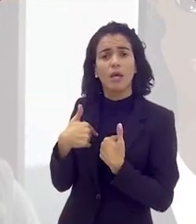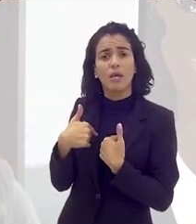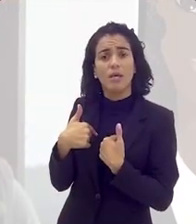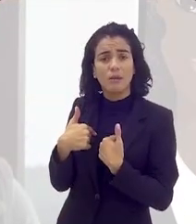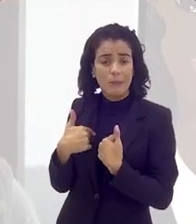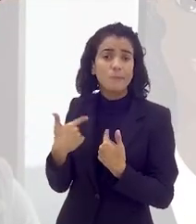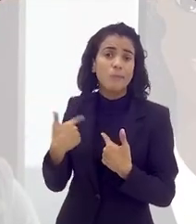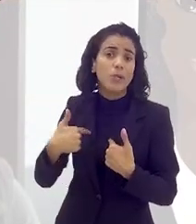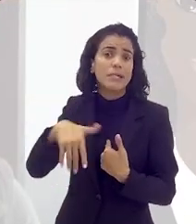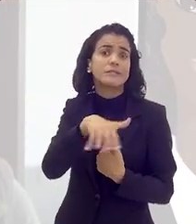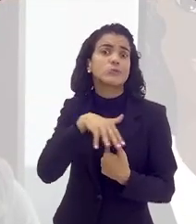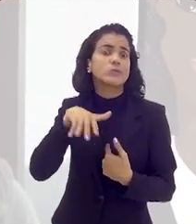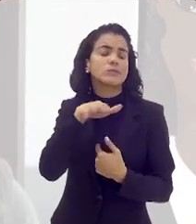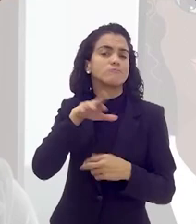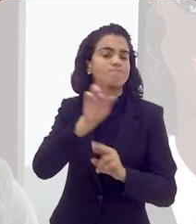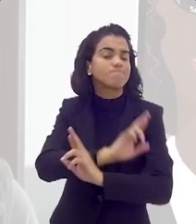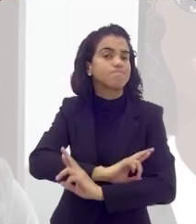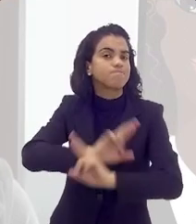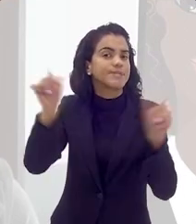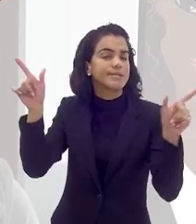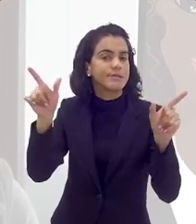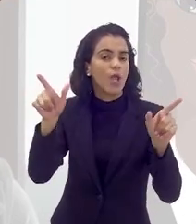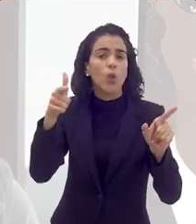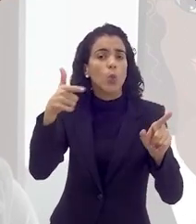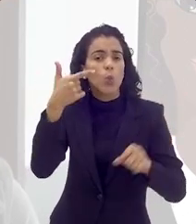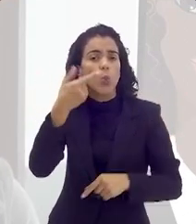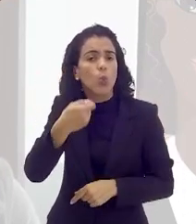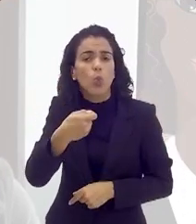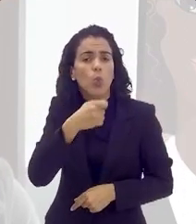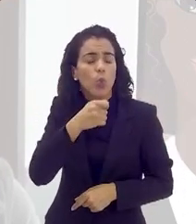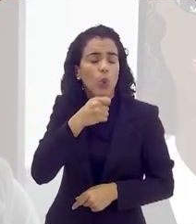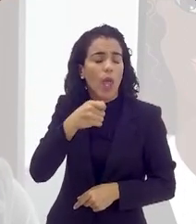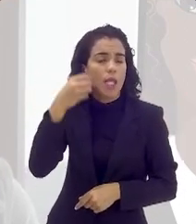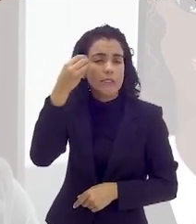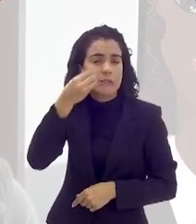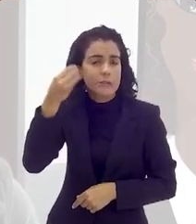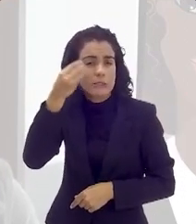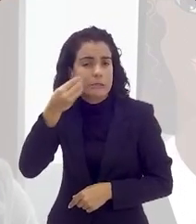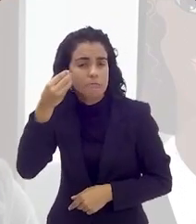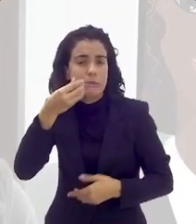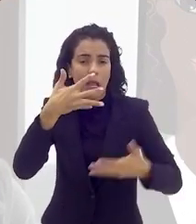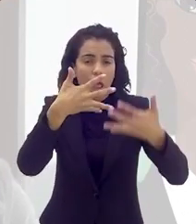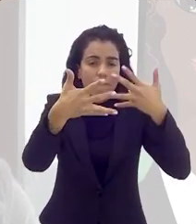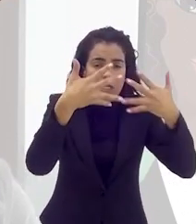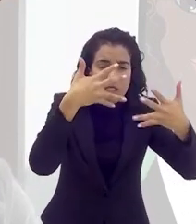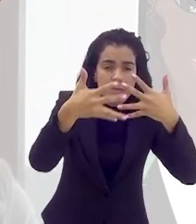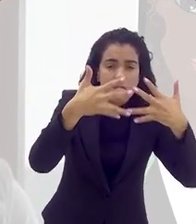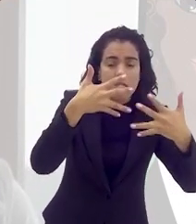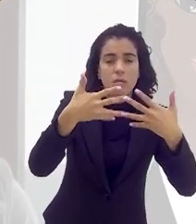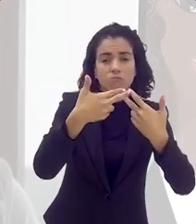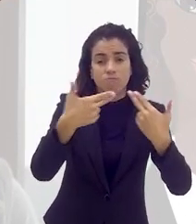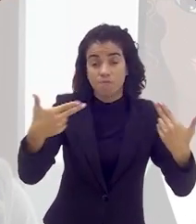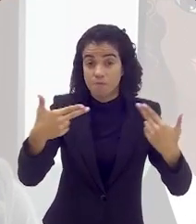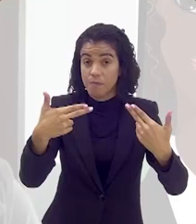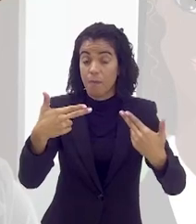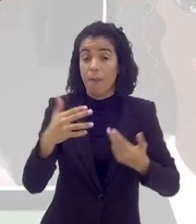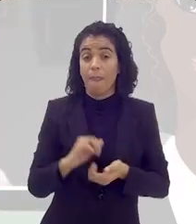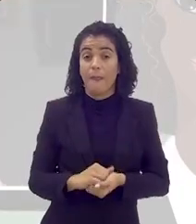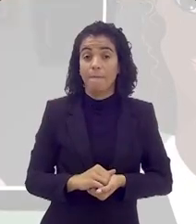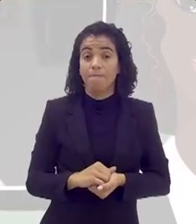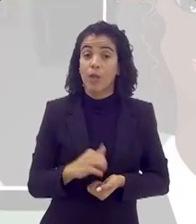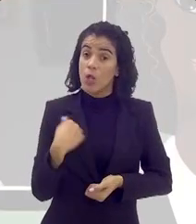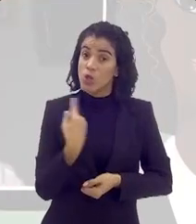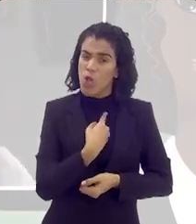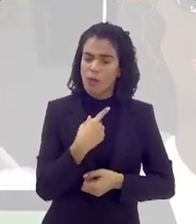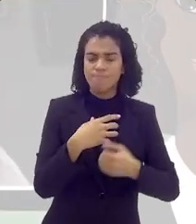gente passa que são muito peculiares, exatamente porque não tem essa vivência do preconceito, da invisibilização, né? Então, quando a